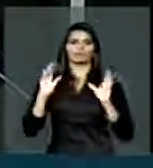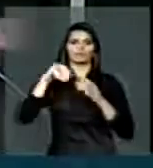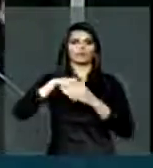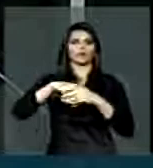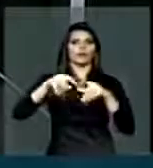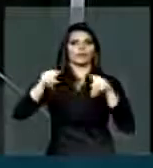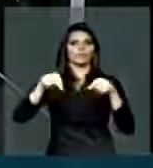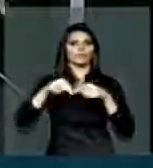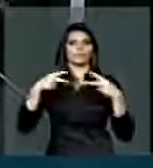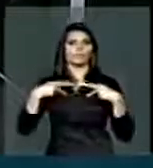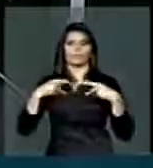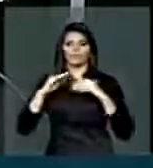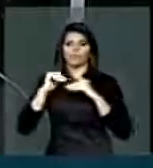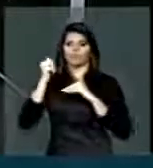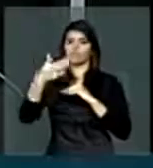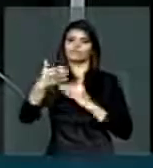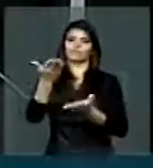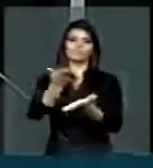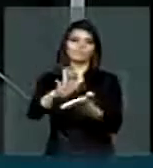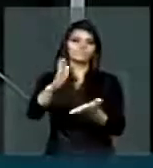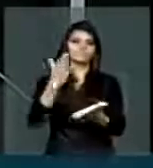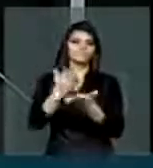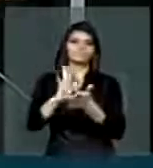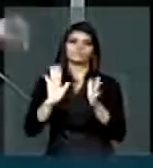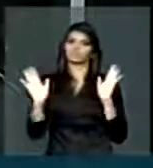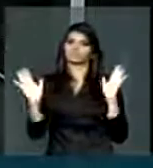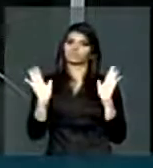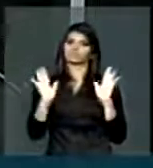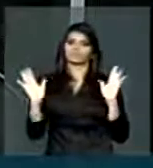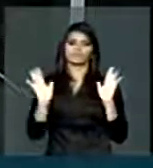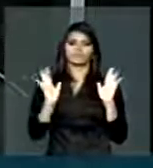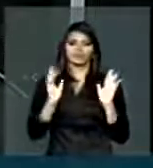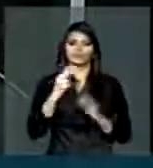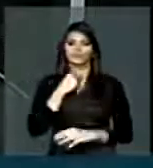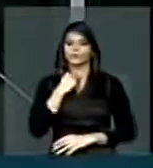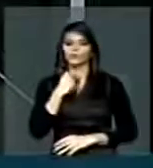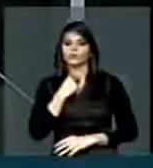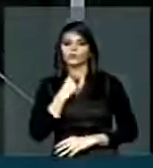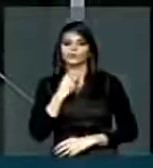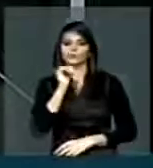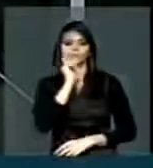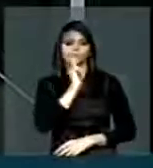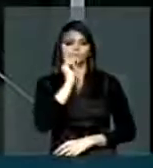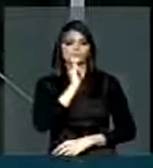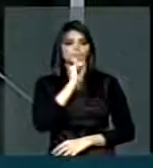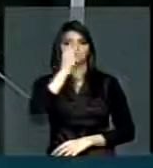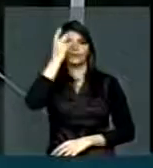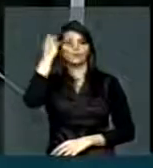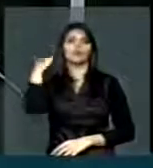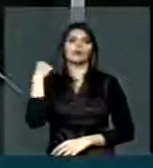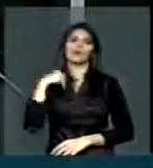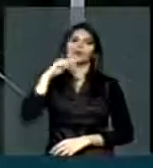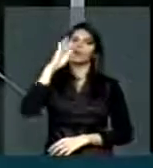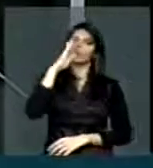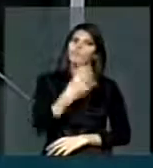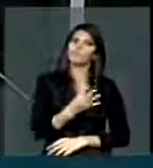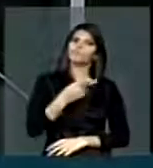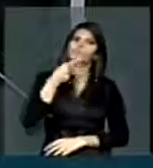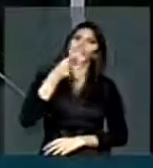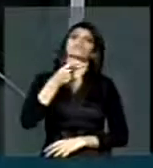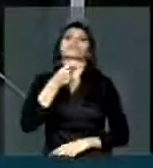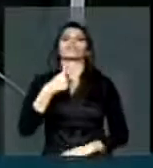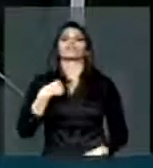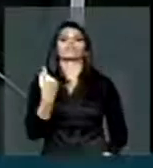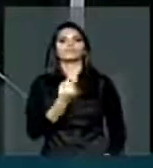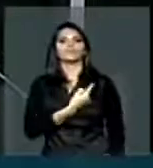gabinete, fora do meu gabinete, eu não tenho nada a ver com isso. Então, eu não posso, de maneira nenhuma, dizer que